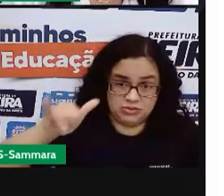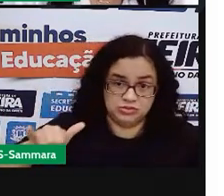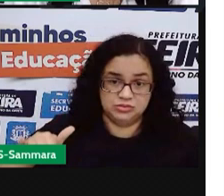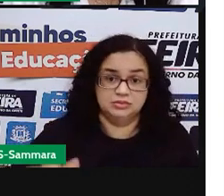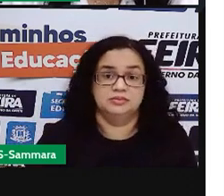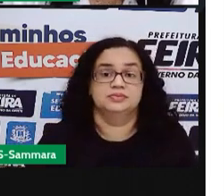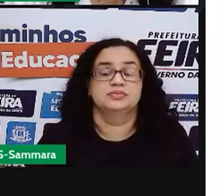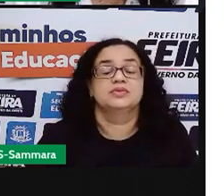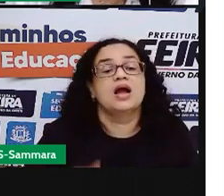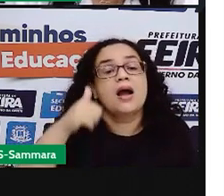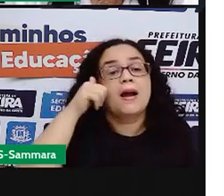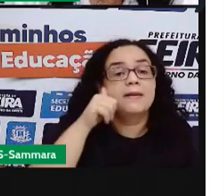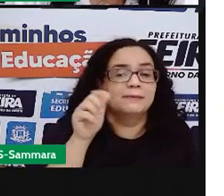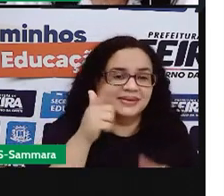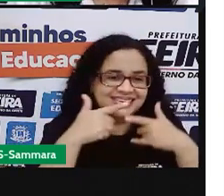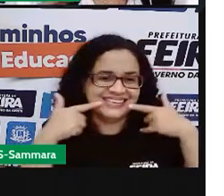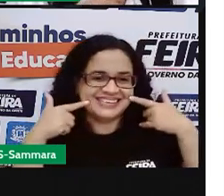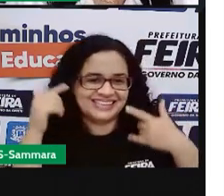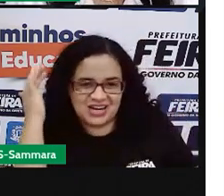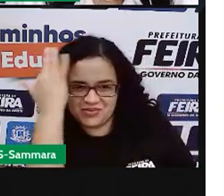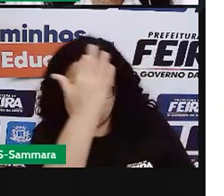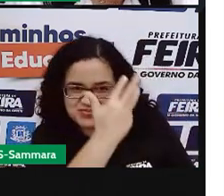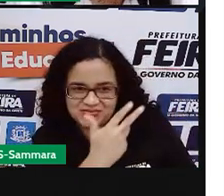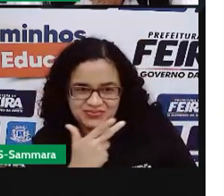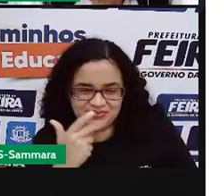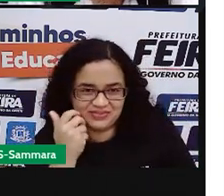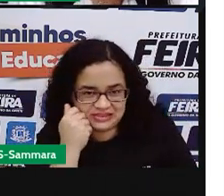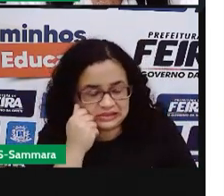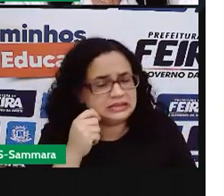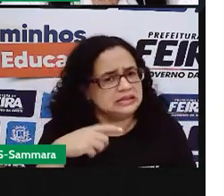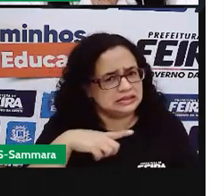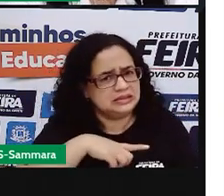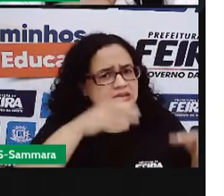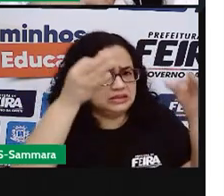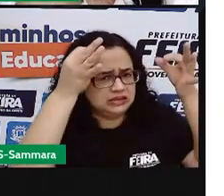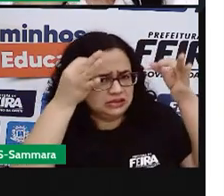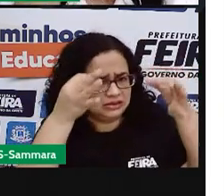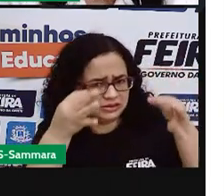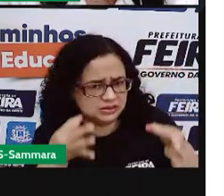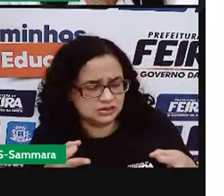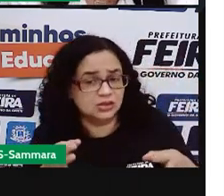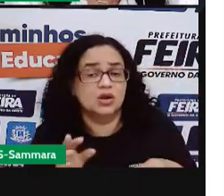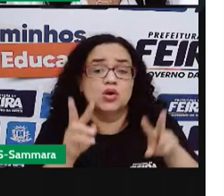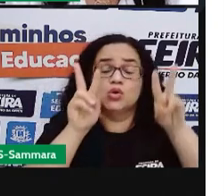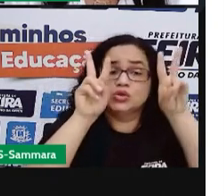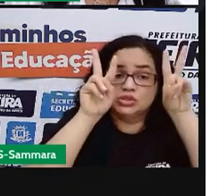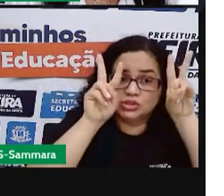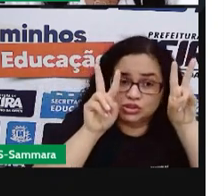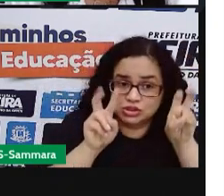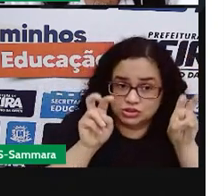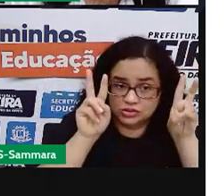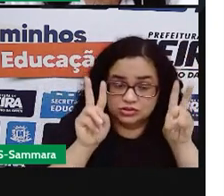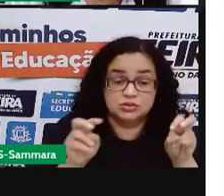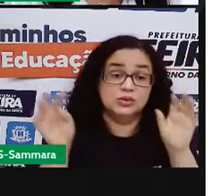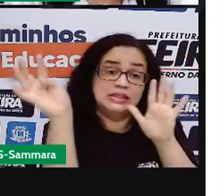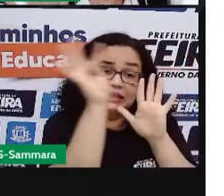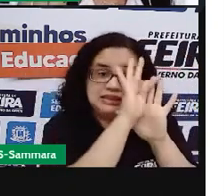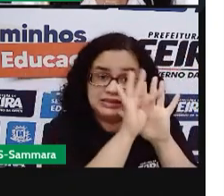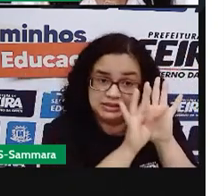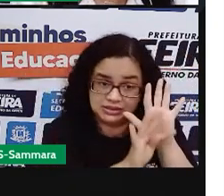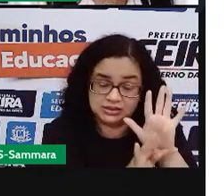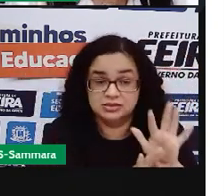moça com um sorriso bonito, confirmando o que o título e o texto